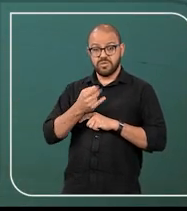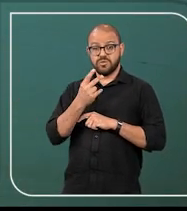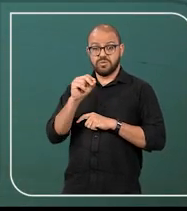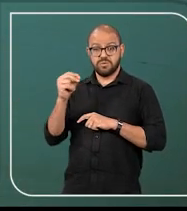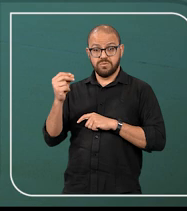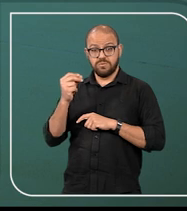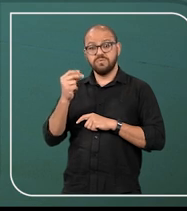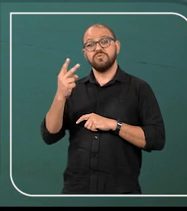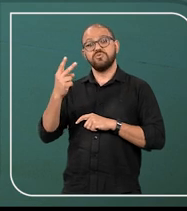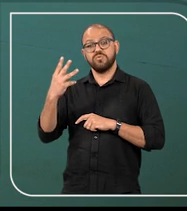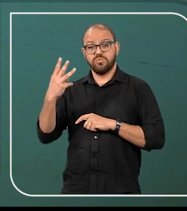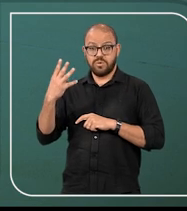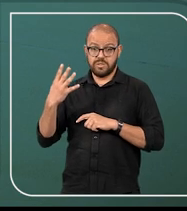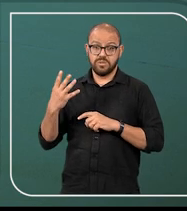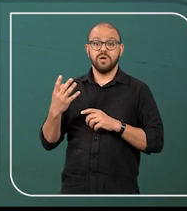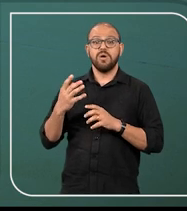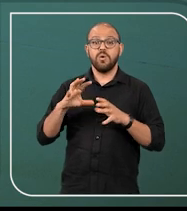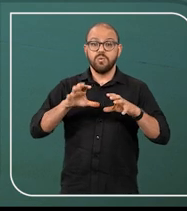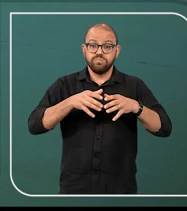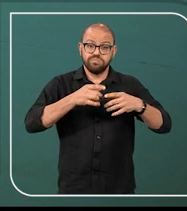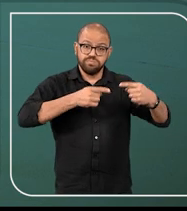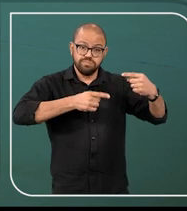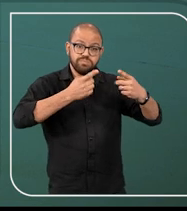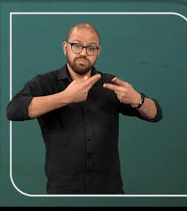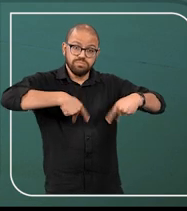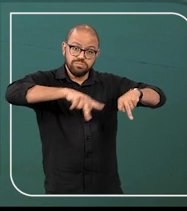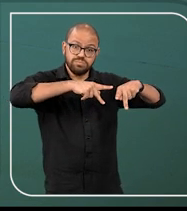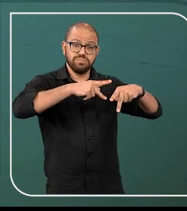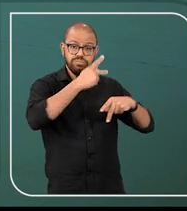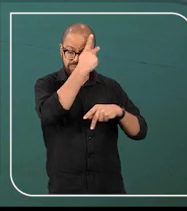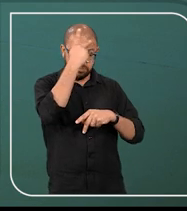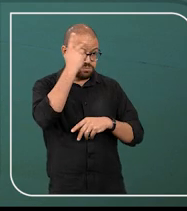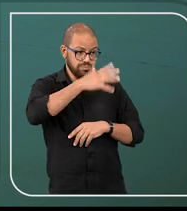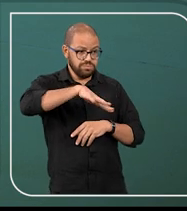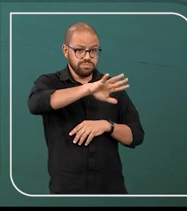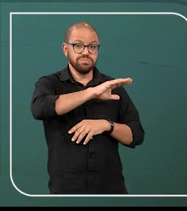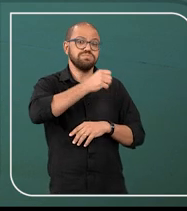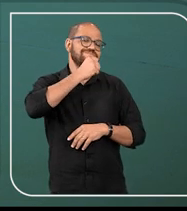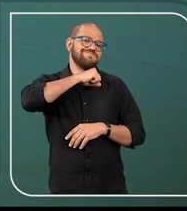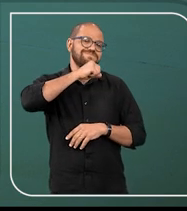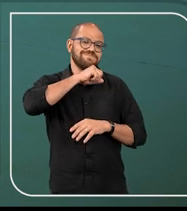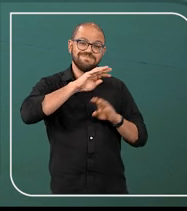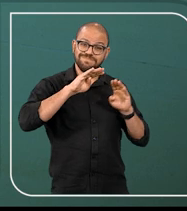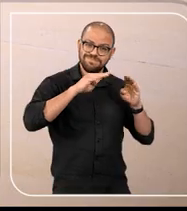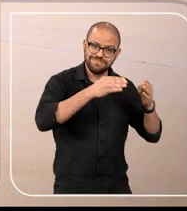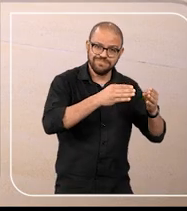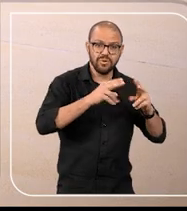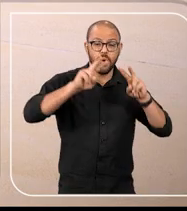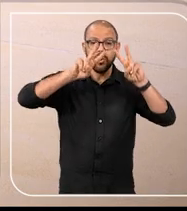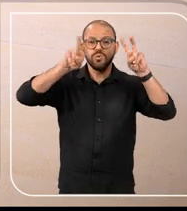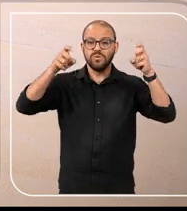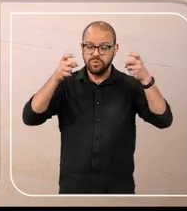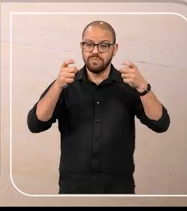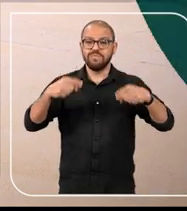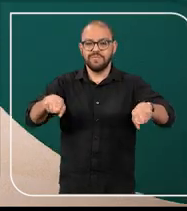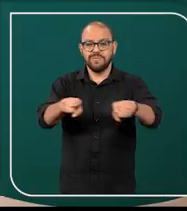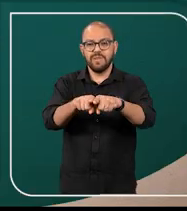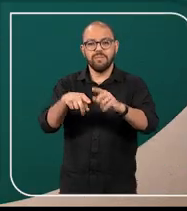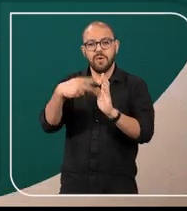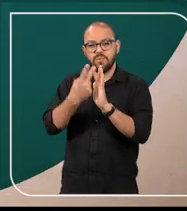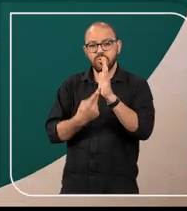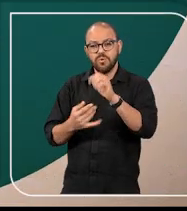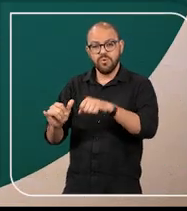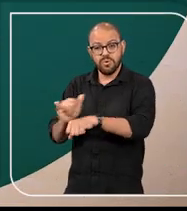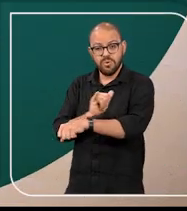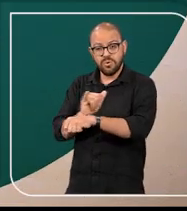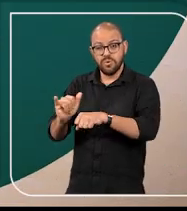2024, a Comissão para a Promoção de Políticas Públicas de Atenção às Pessoas Idosas. A temática inspirou